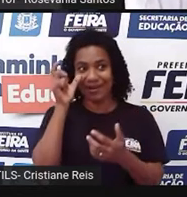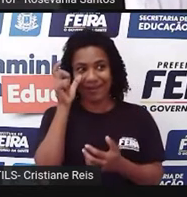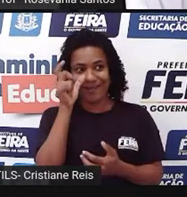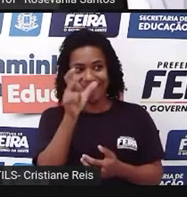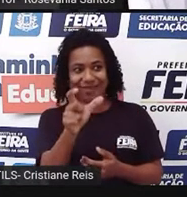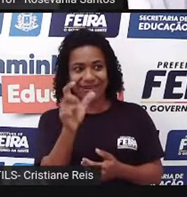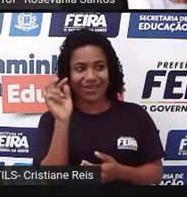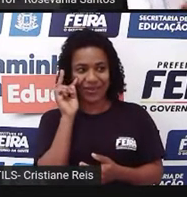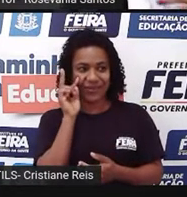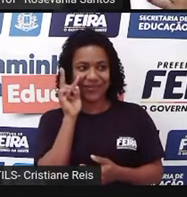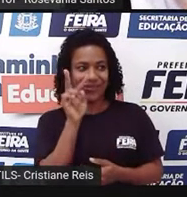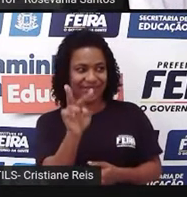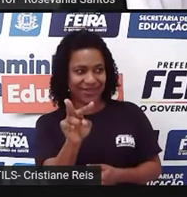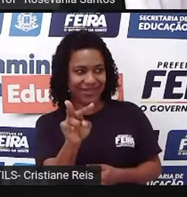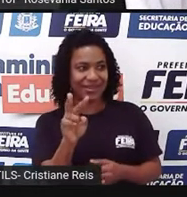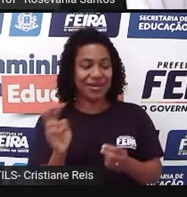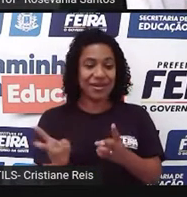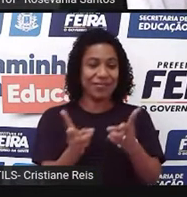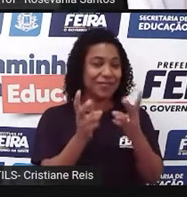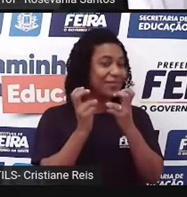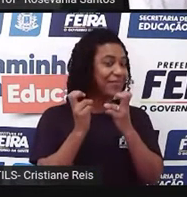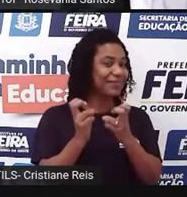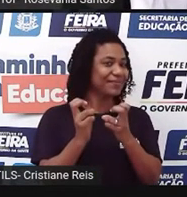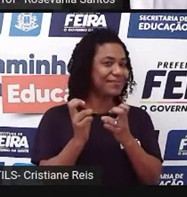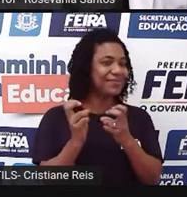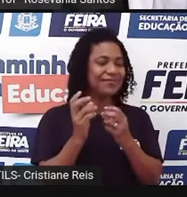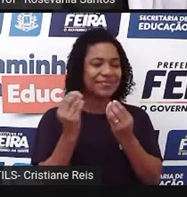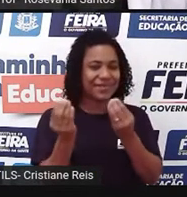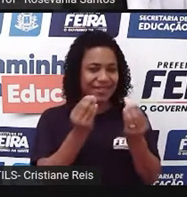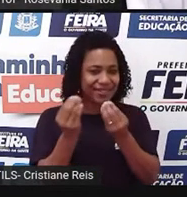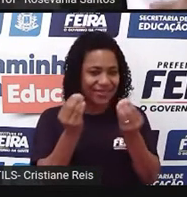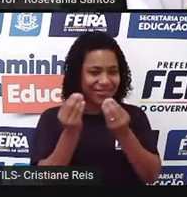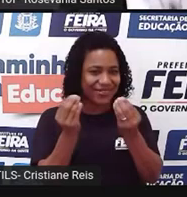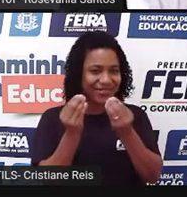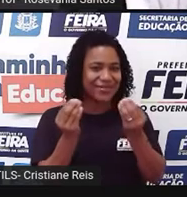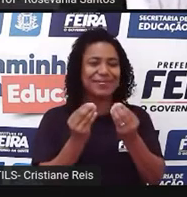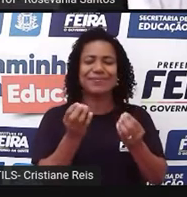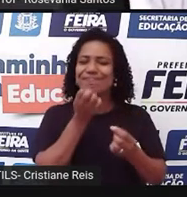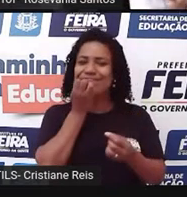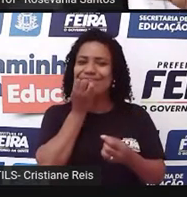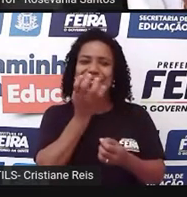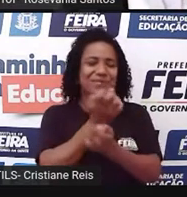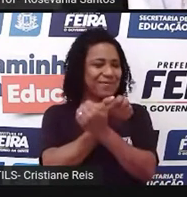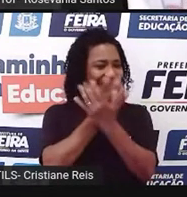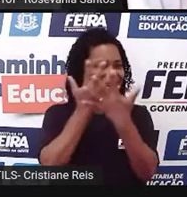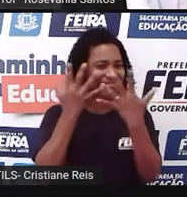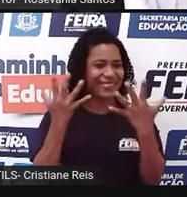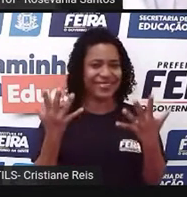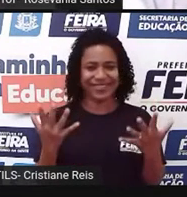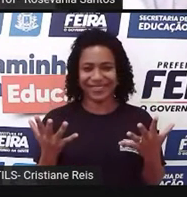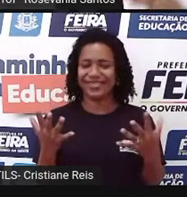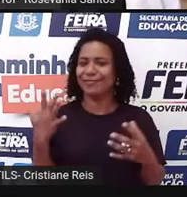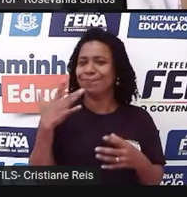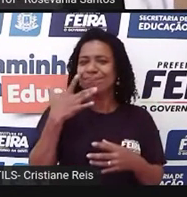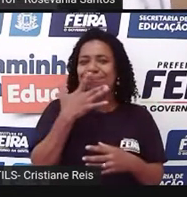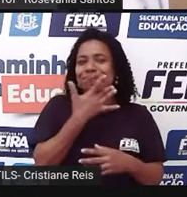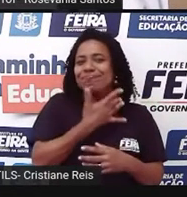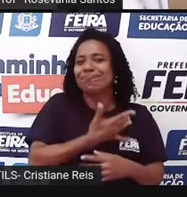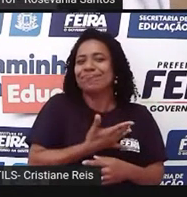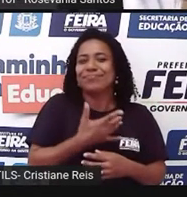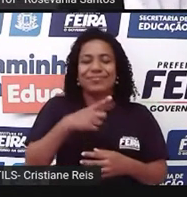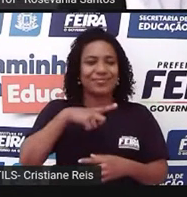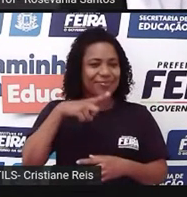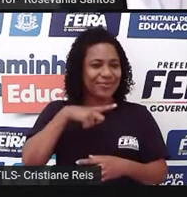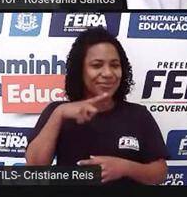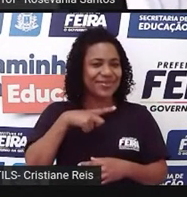de hoje, já pra você perceber o quanto vai ser, né, maravilhosa você vendo aí essas frutinhas, né,